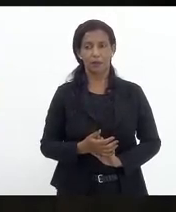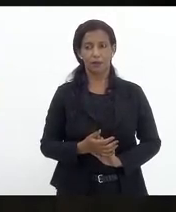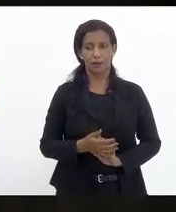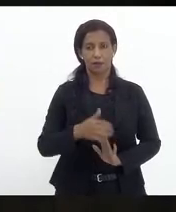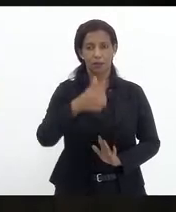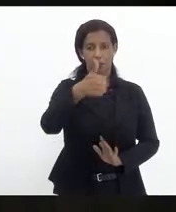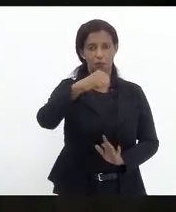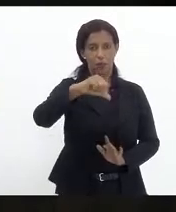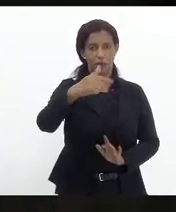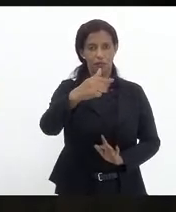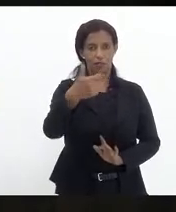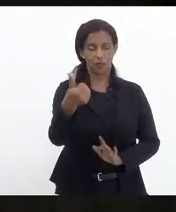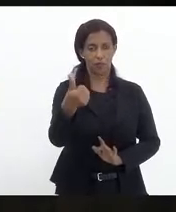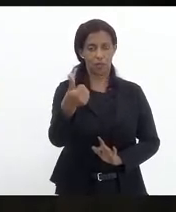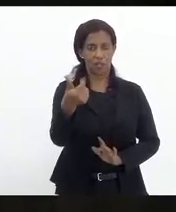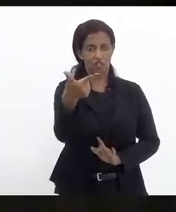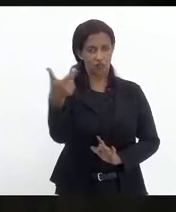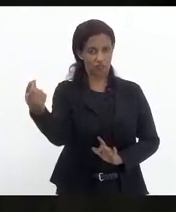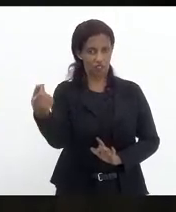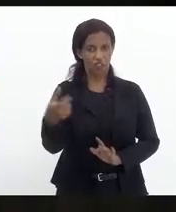1,976-20,